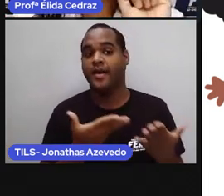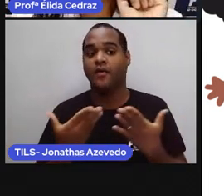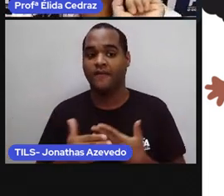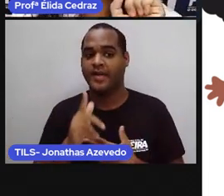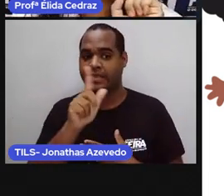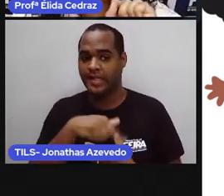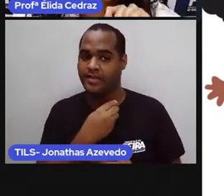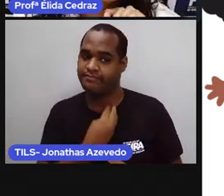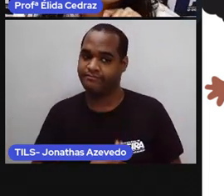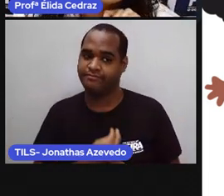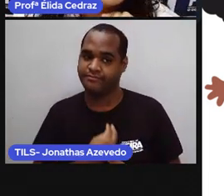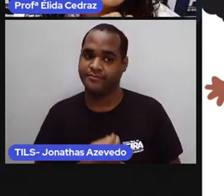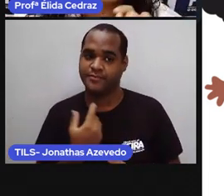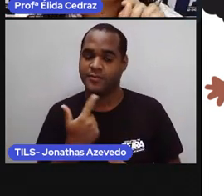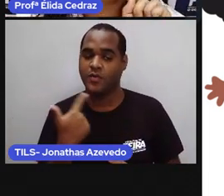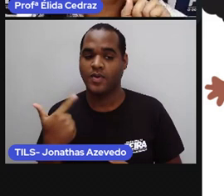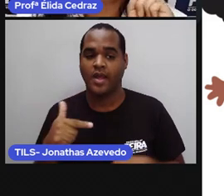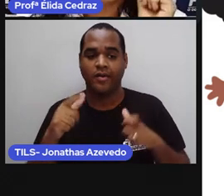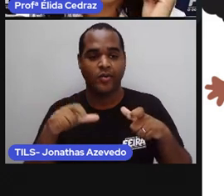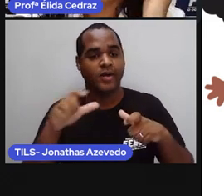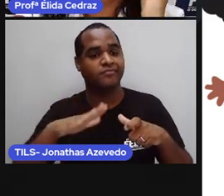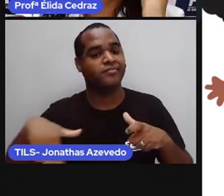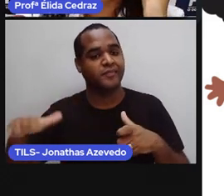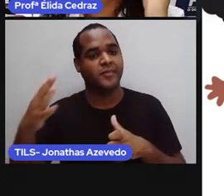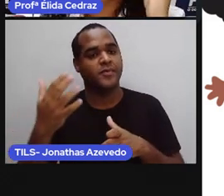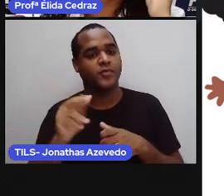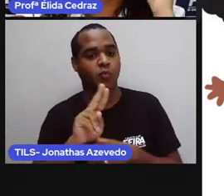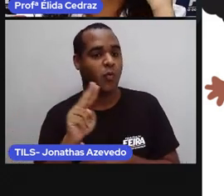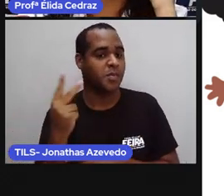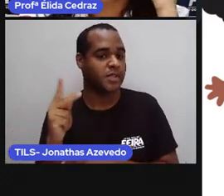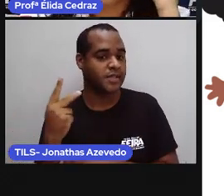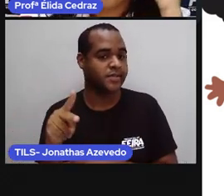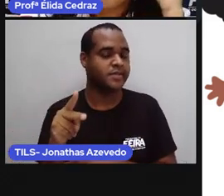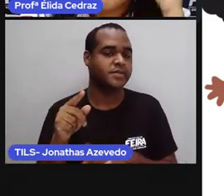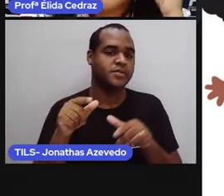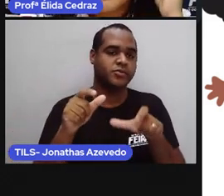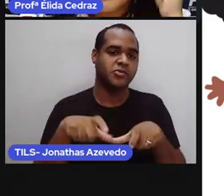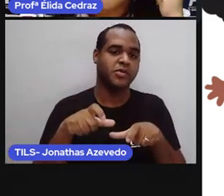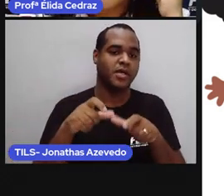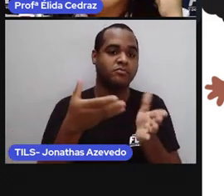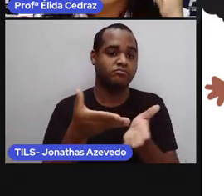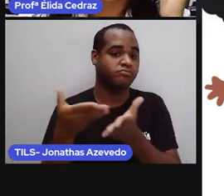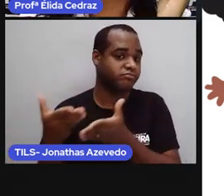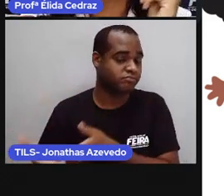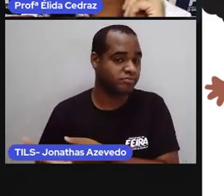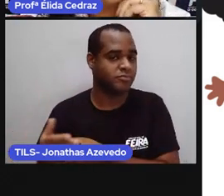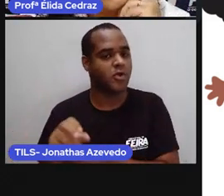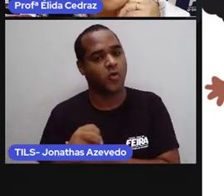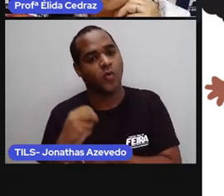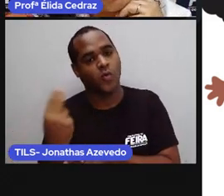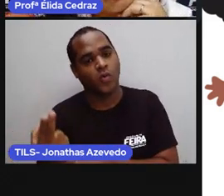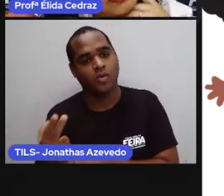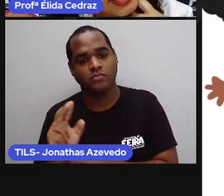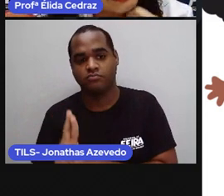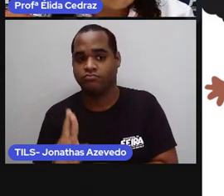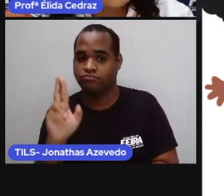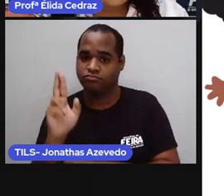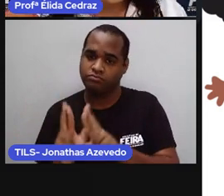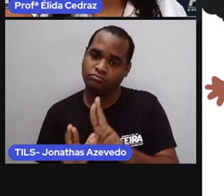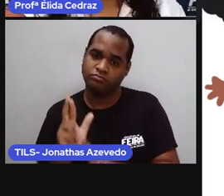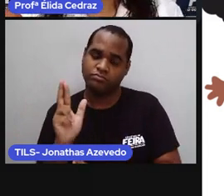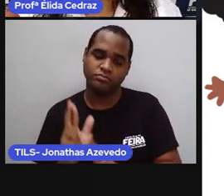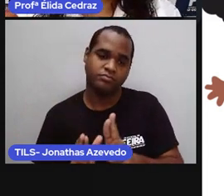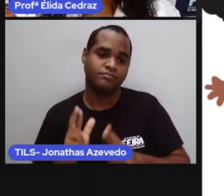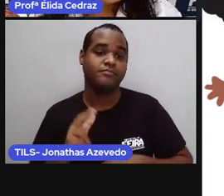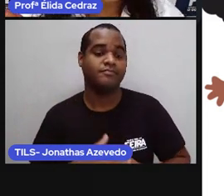não tinha lugar para colocar o nome do convidado e dos responsáveis